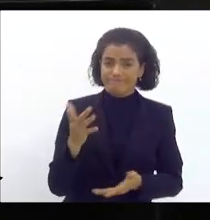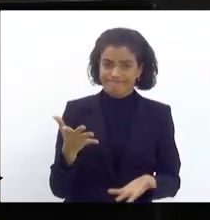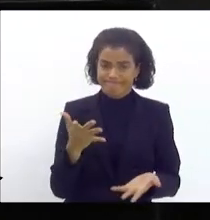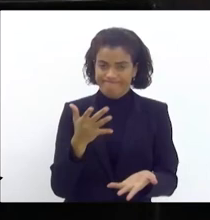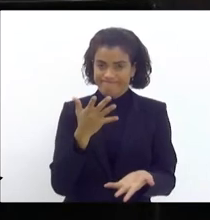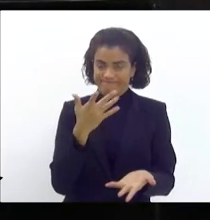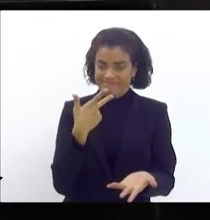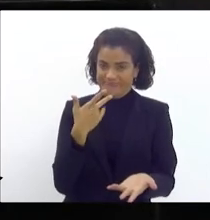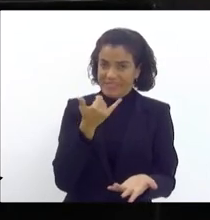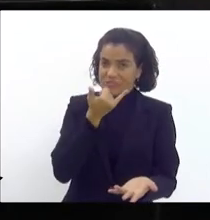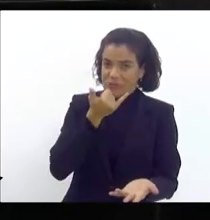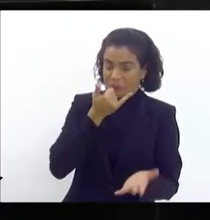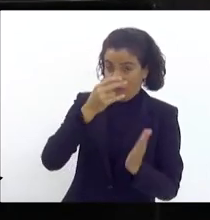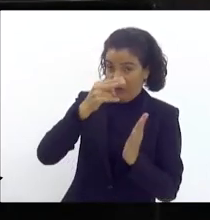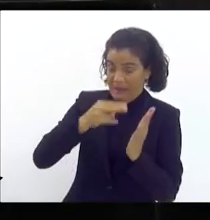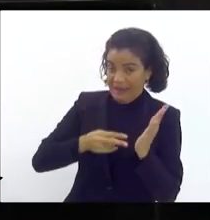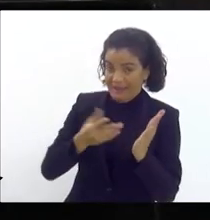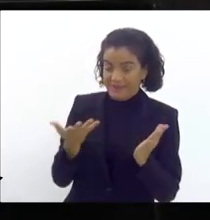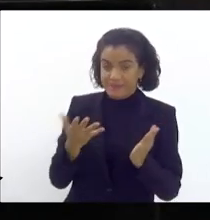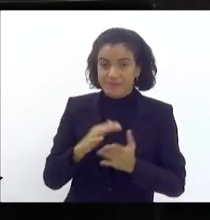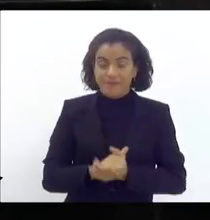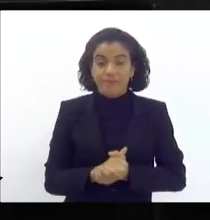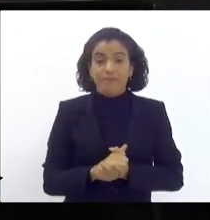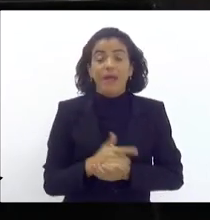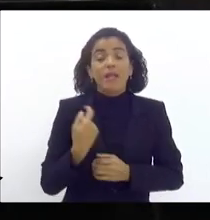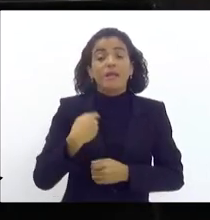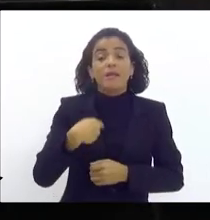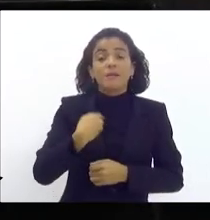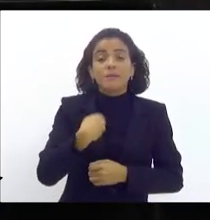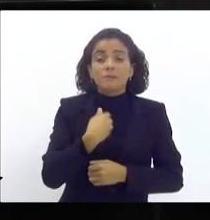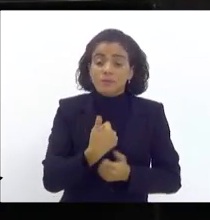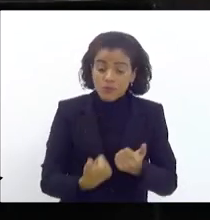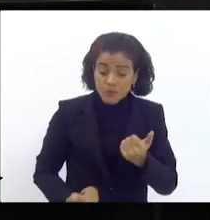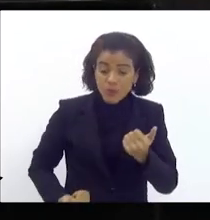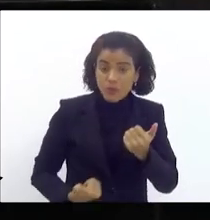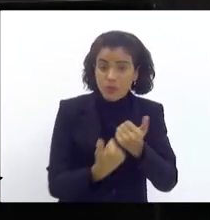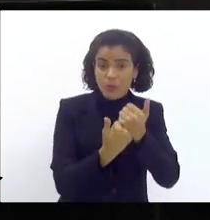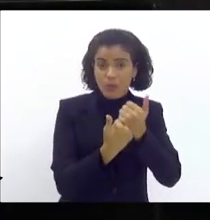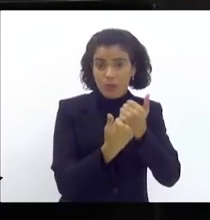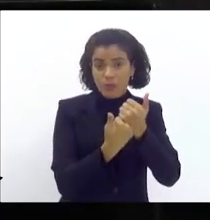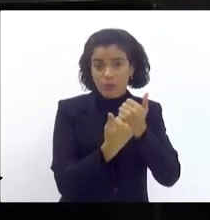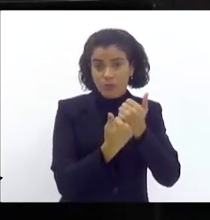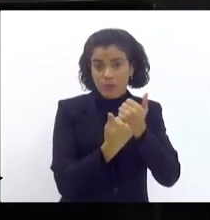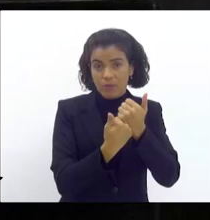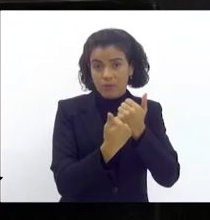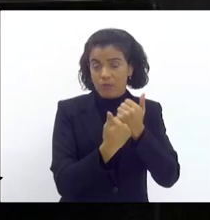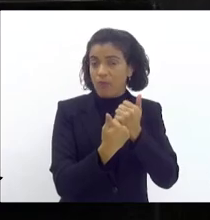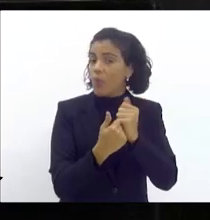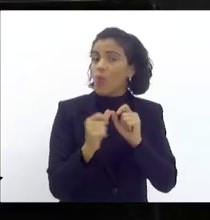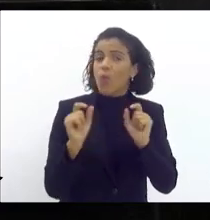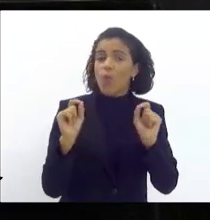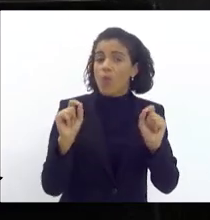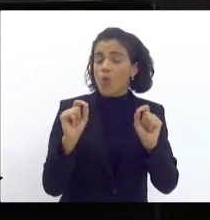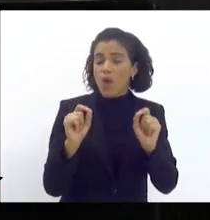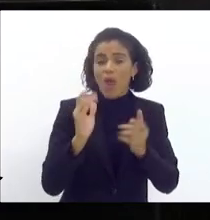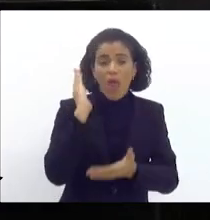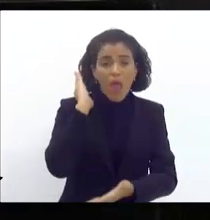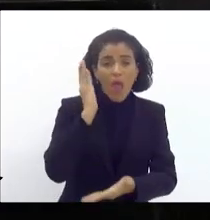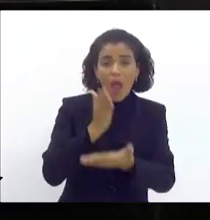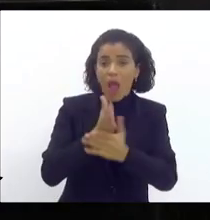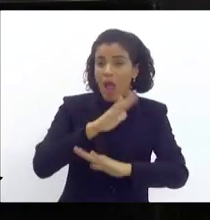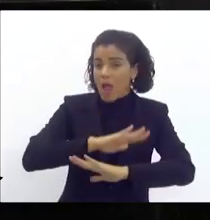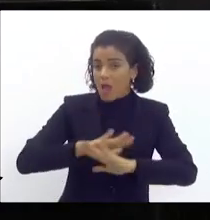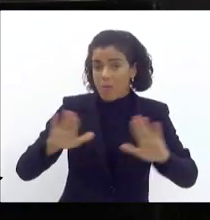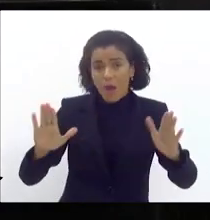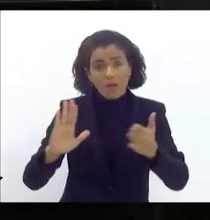que eu vou ter que ler? Perfeito. Ele teve que contingenciar, entre aspas, acabar com a mamata de